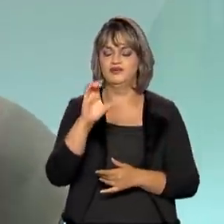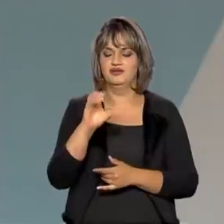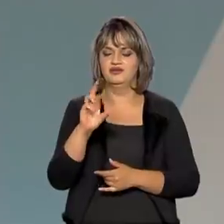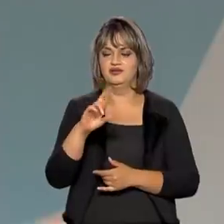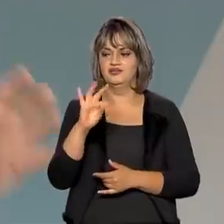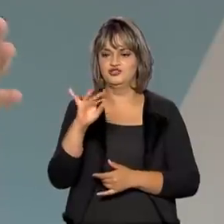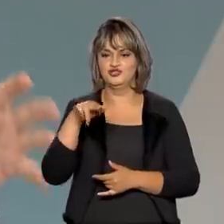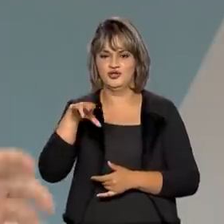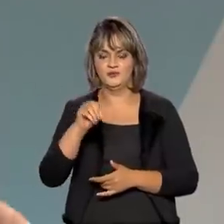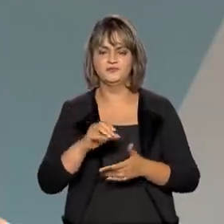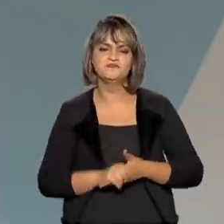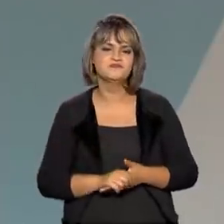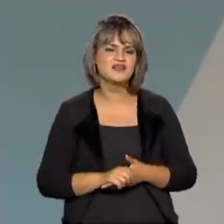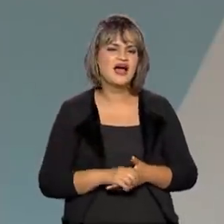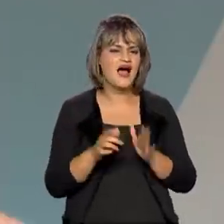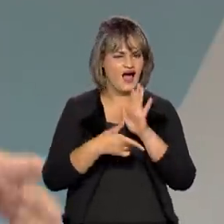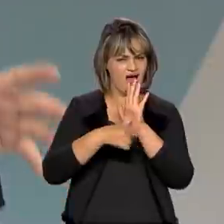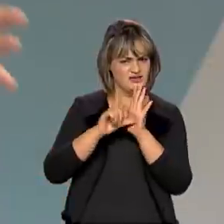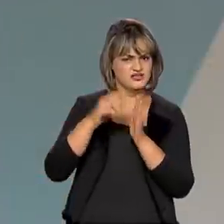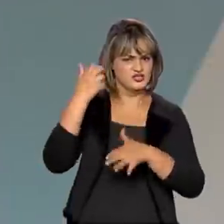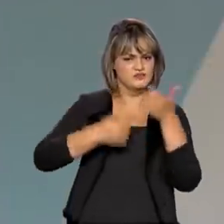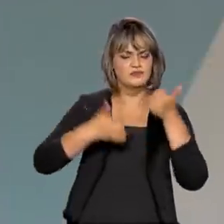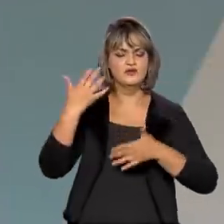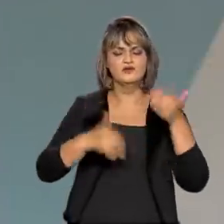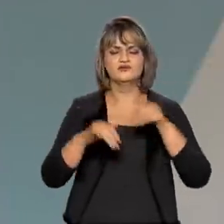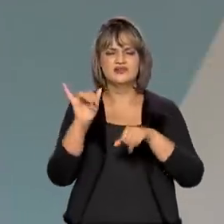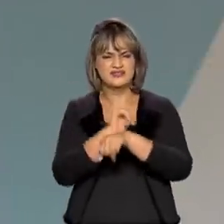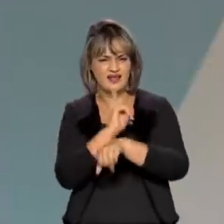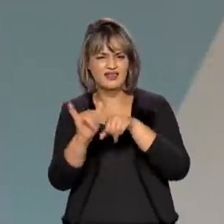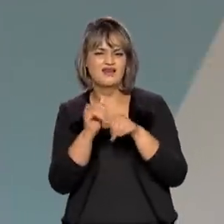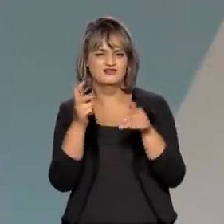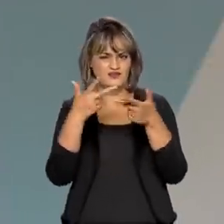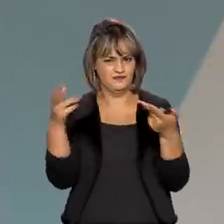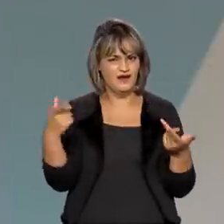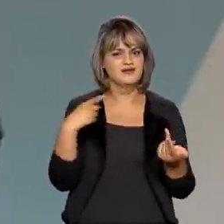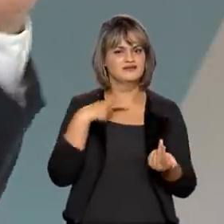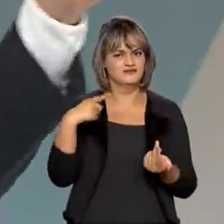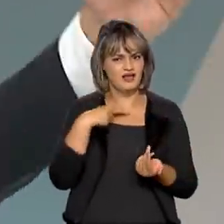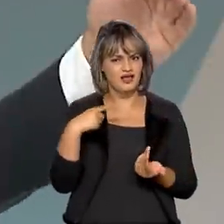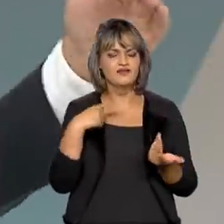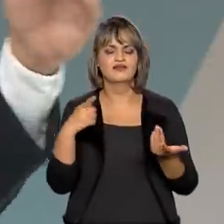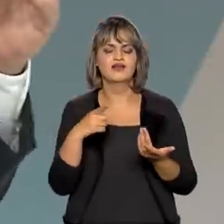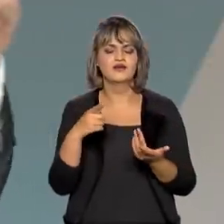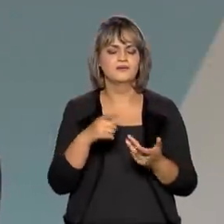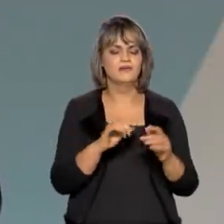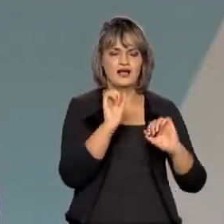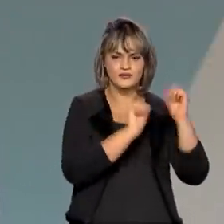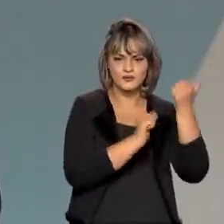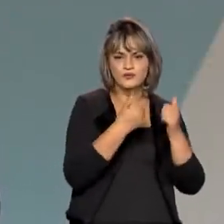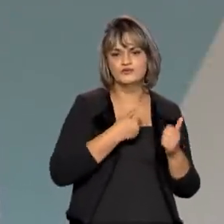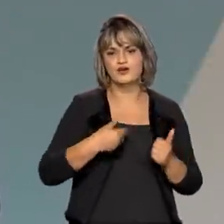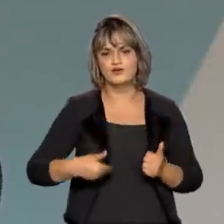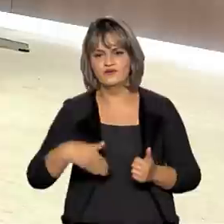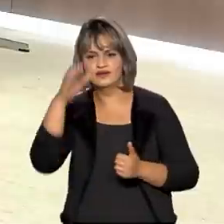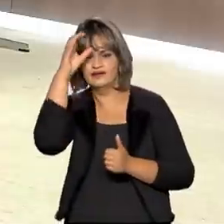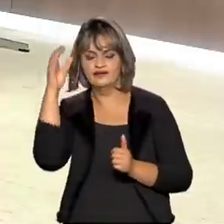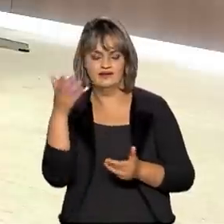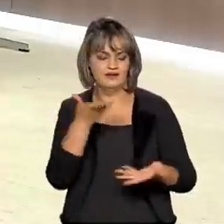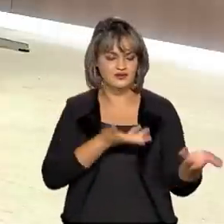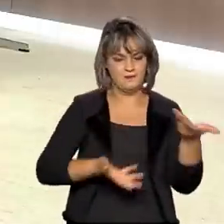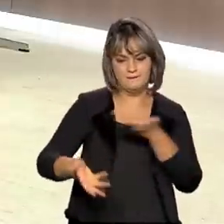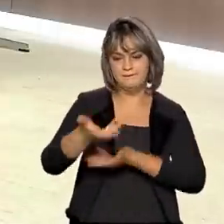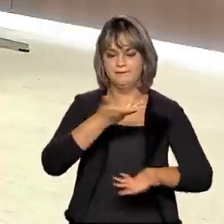Secretário, encerramos o primeiro bloco falando dessas medidas que foram tomadas para indústria, governo e consumidores.